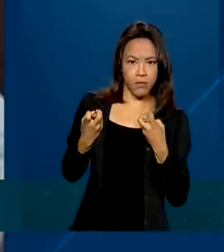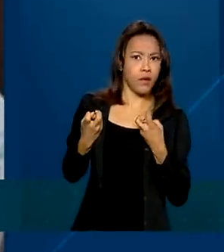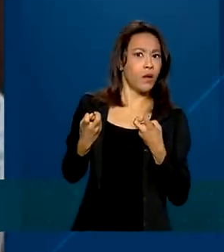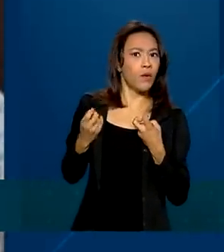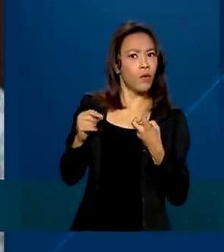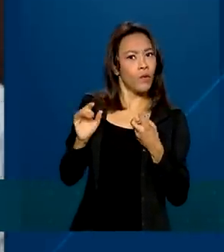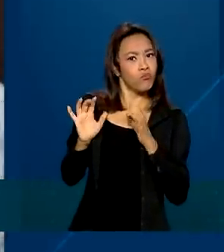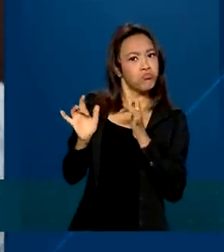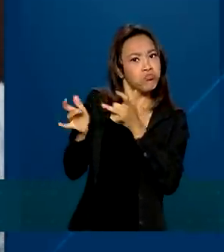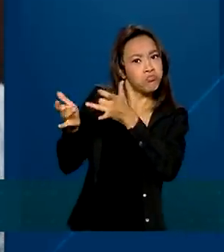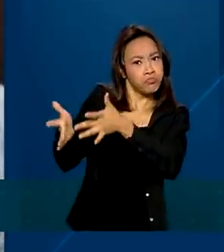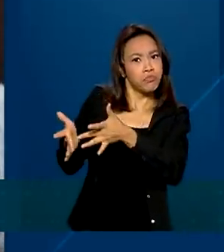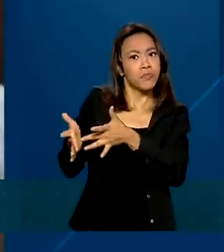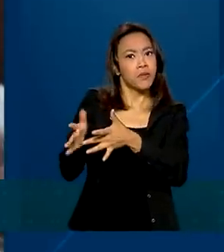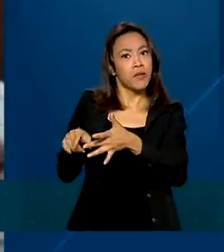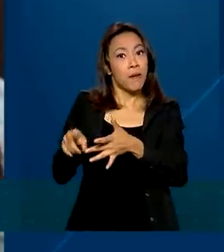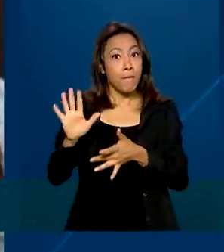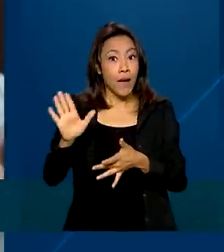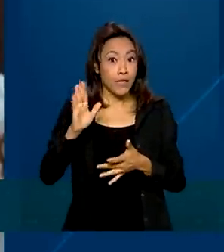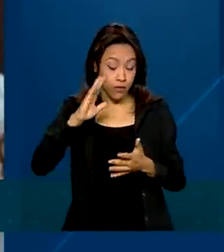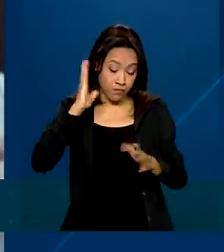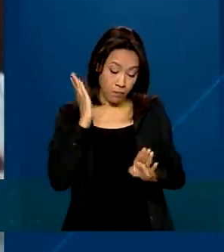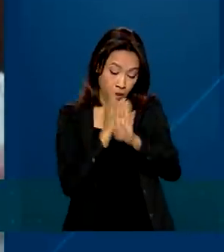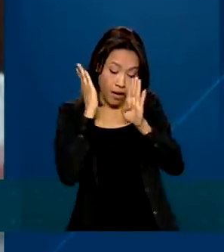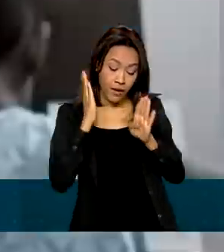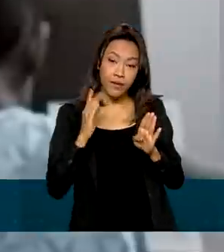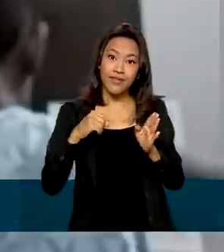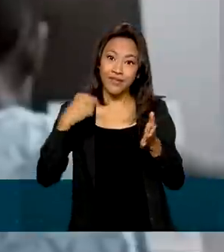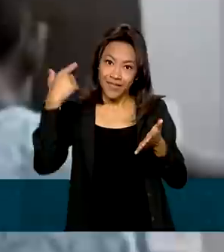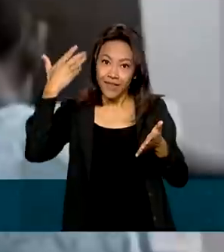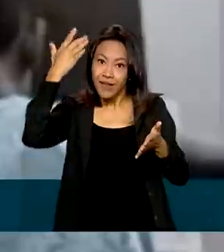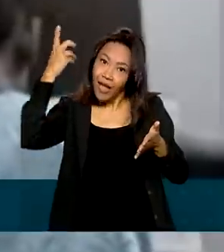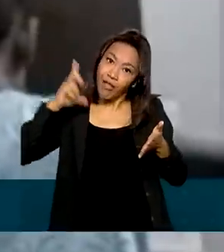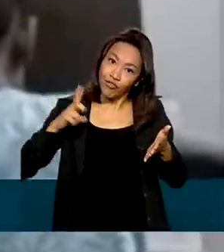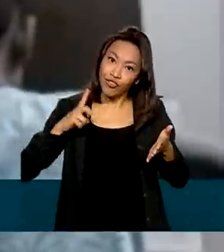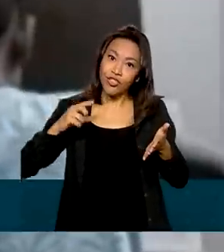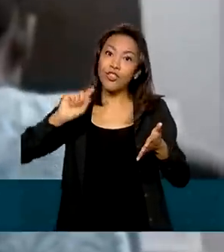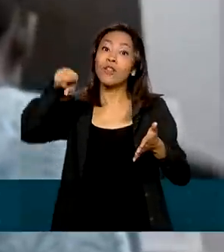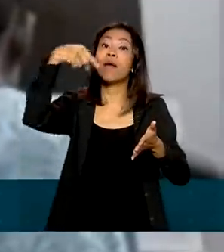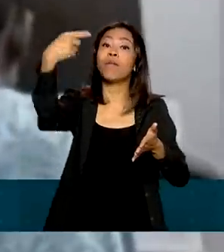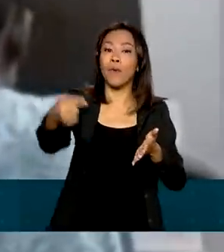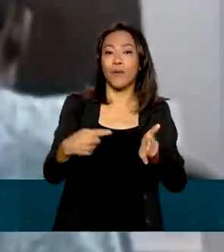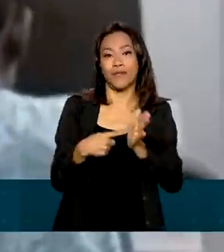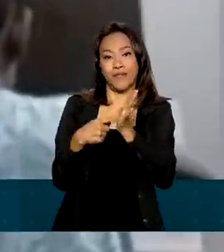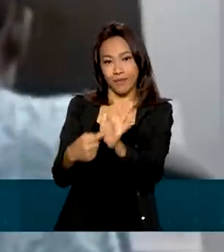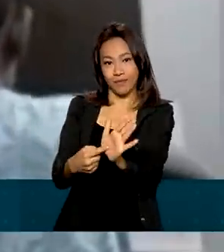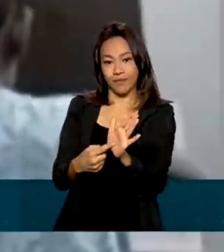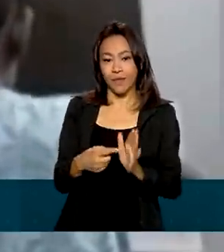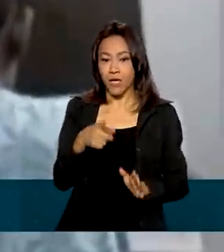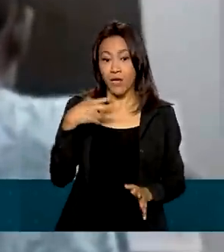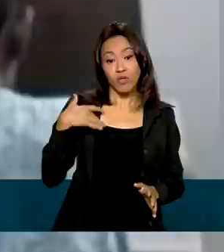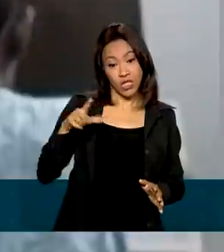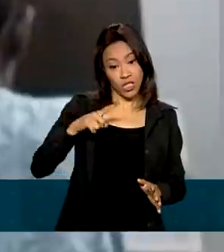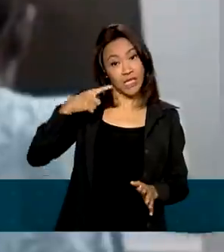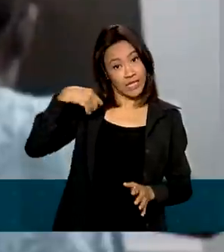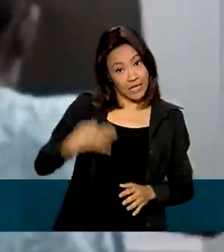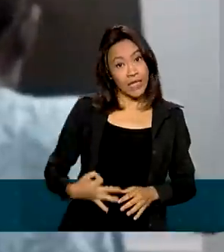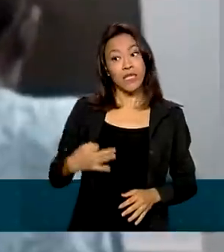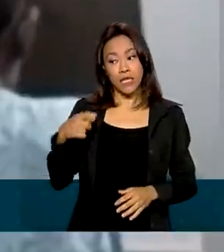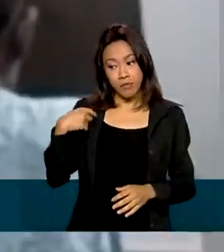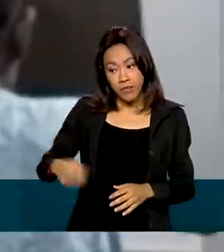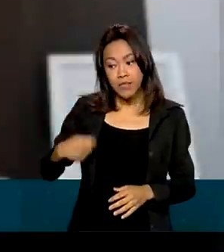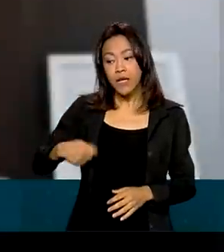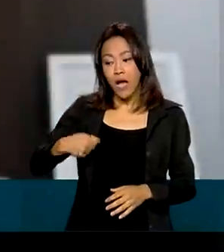da síndrome, mas o diagnóstico só chegou mais tarde. Eu tinha certeza, eu só precisava de um diagnóstico, mas demorou